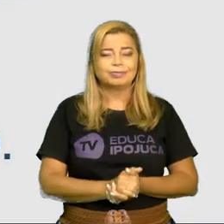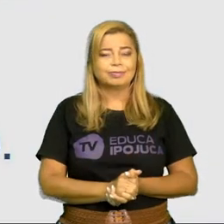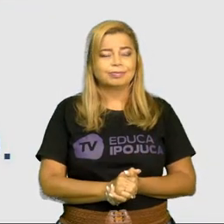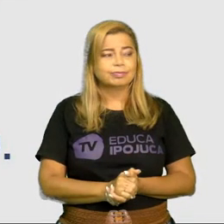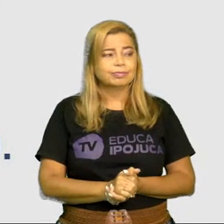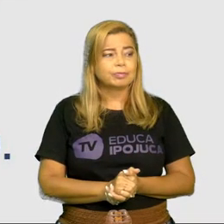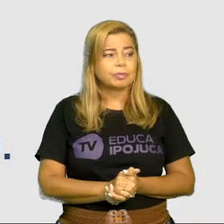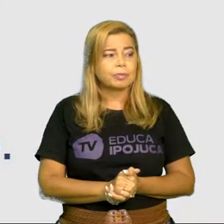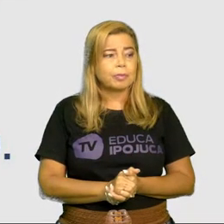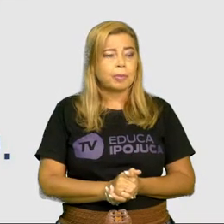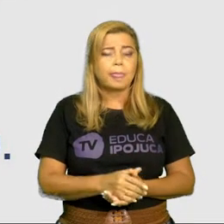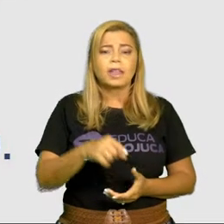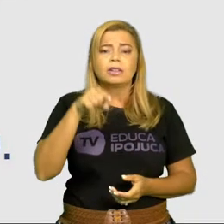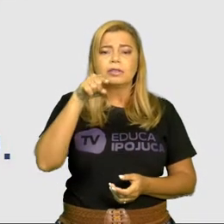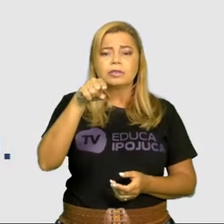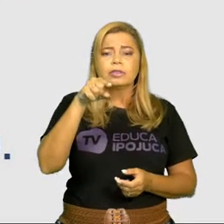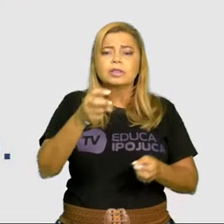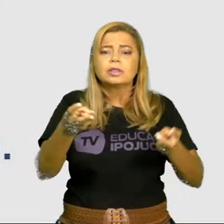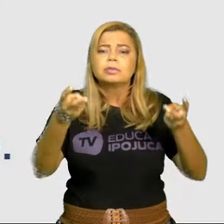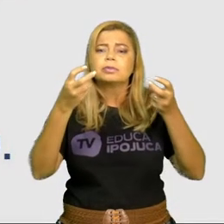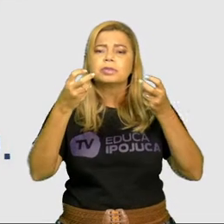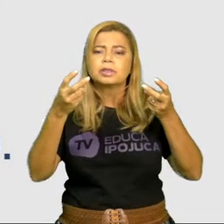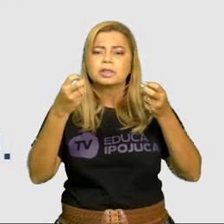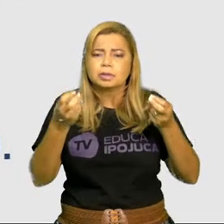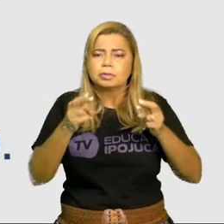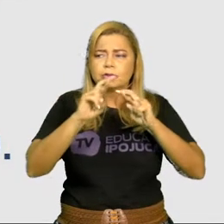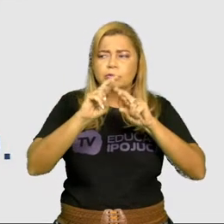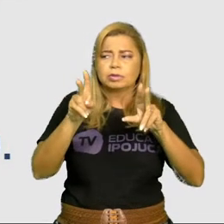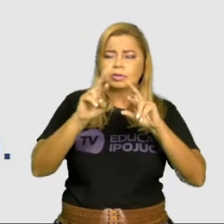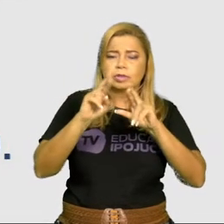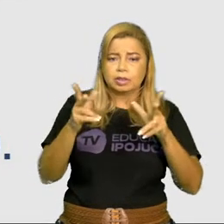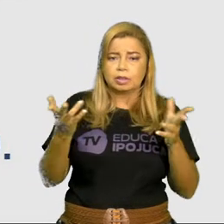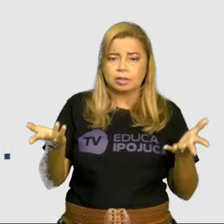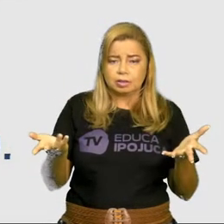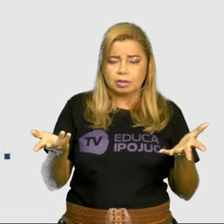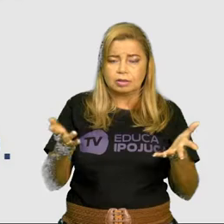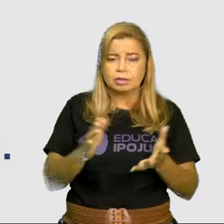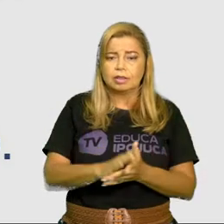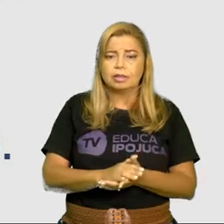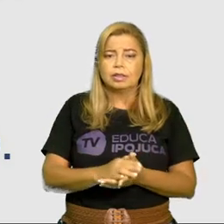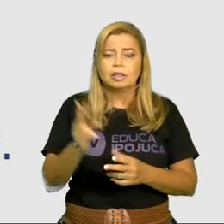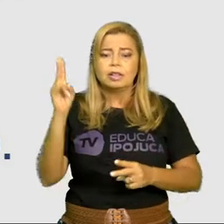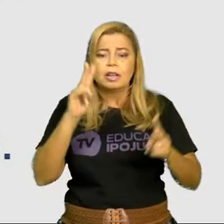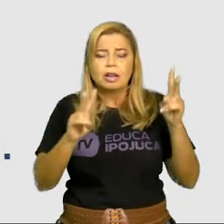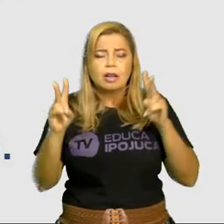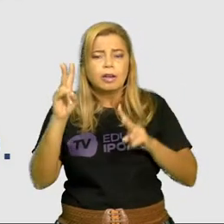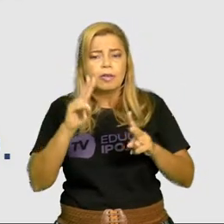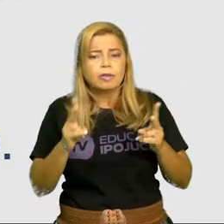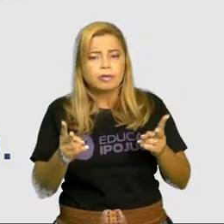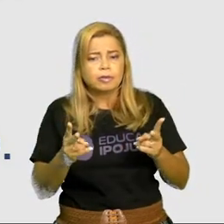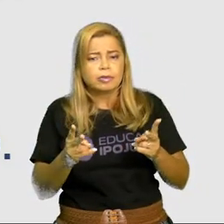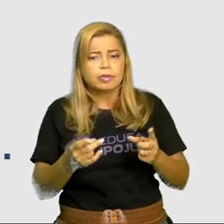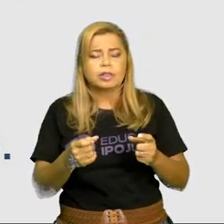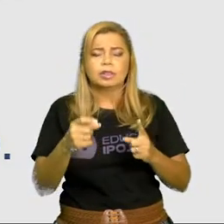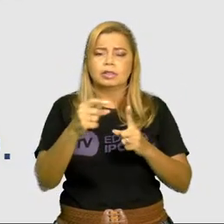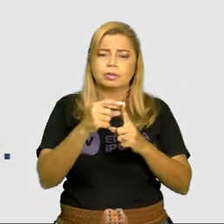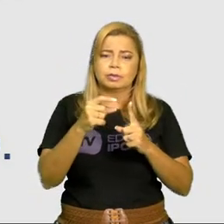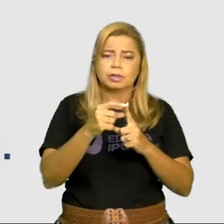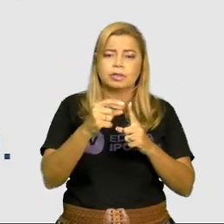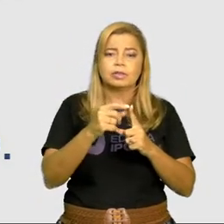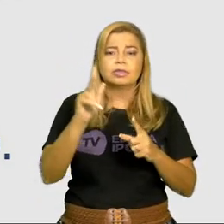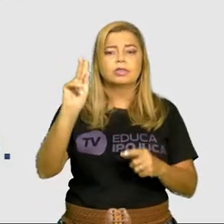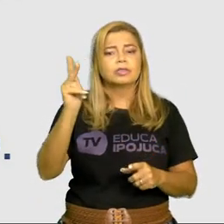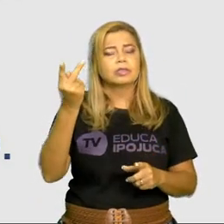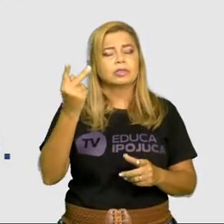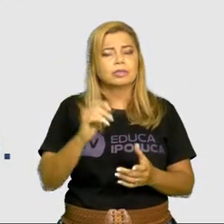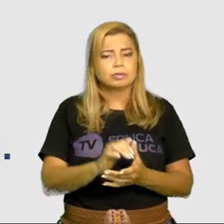Ó, o que você notou de diferente ao pronunciar as palavras com H? H. Quando